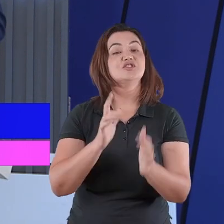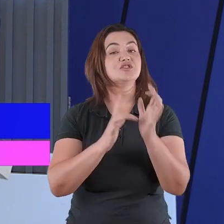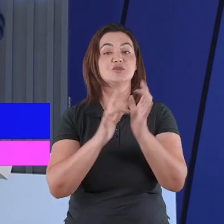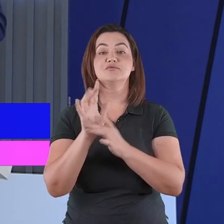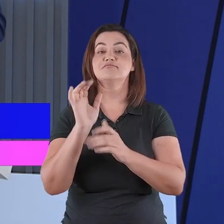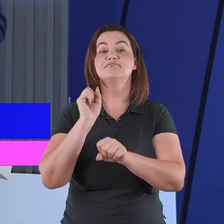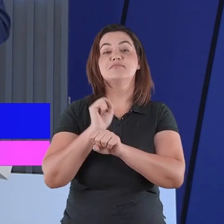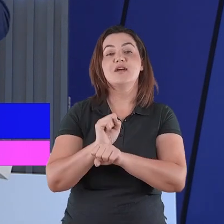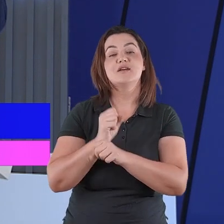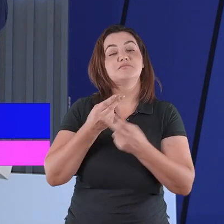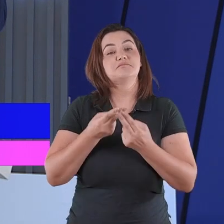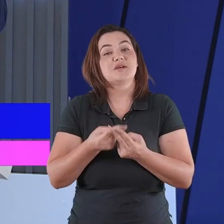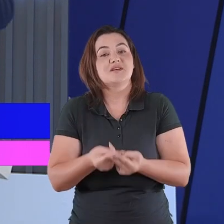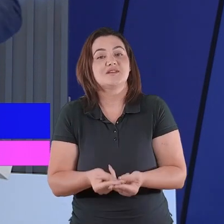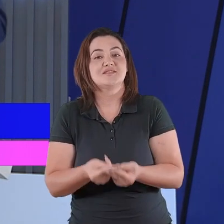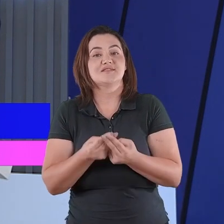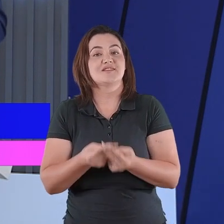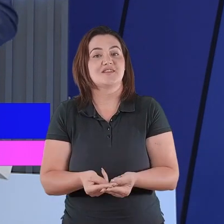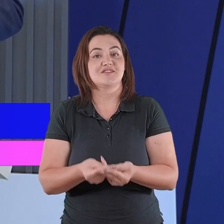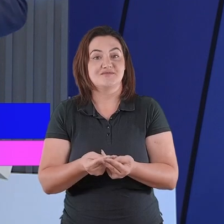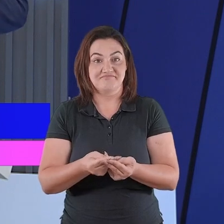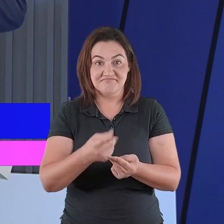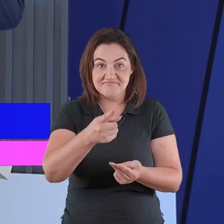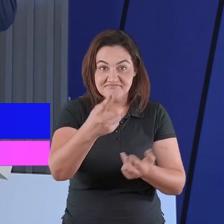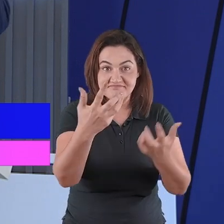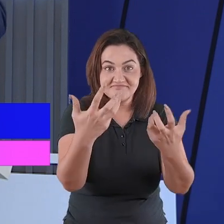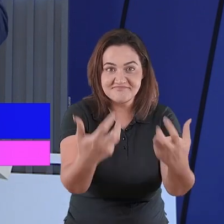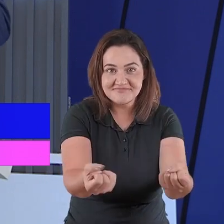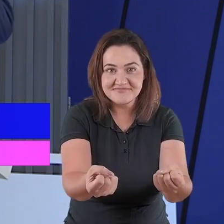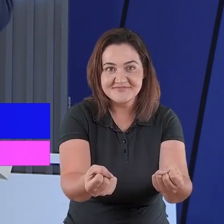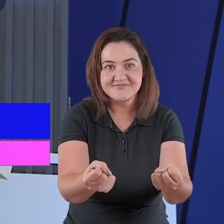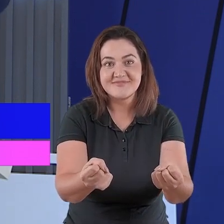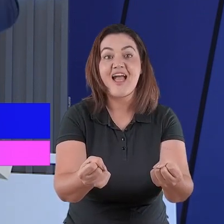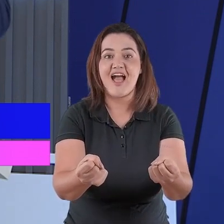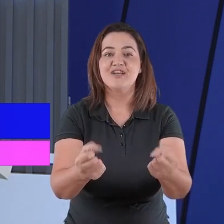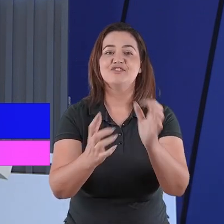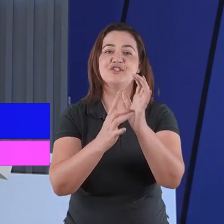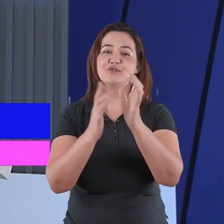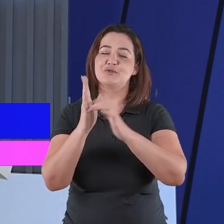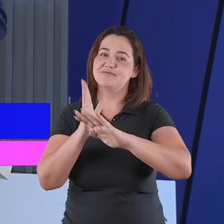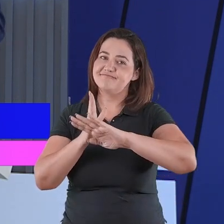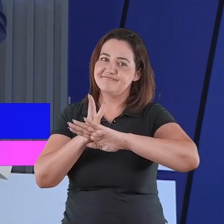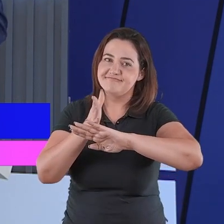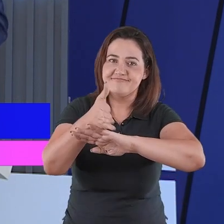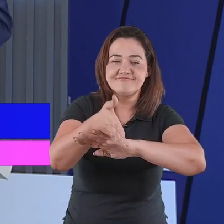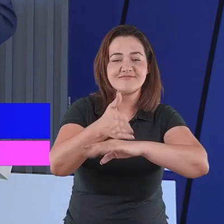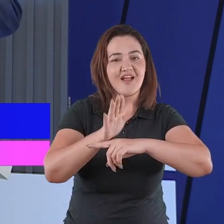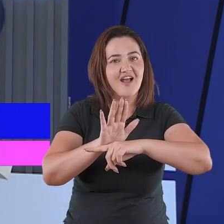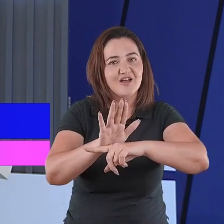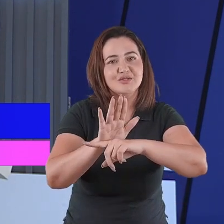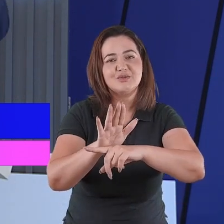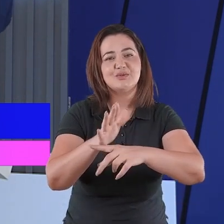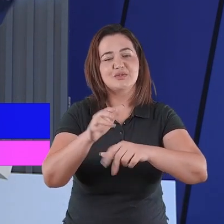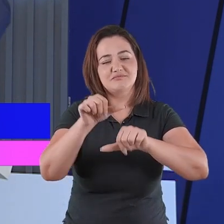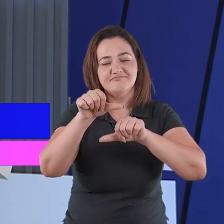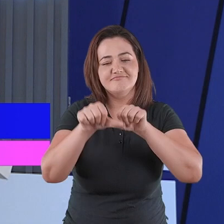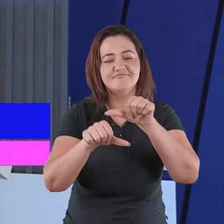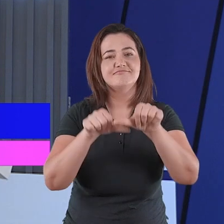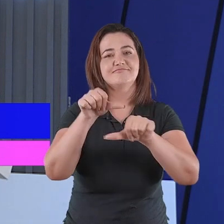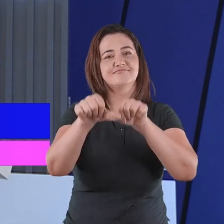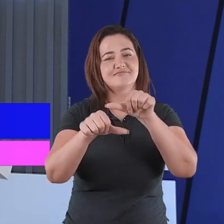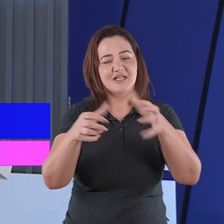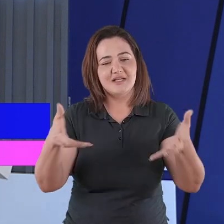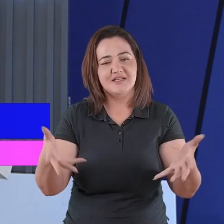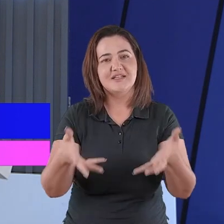entrar na sua vida. E quando Ele entrar, aí Ele começa a provocar muitas mudanças. e as mudanças que Jesus